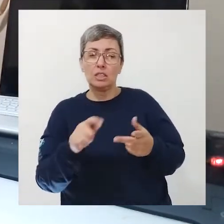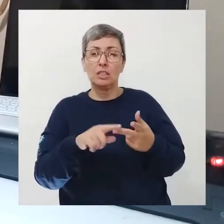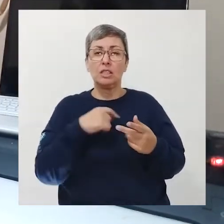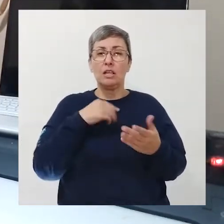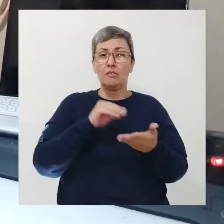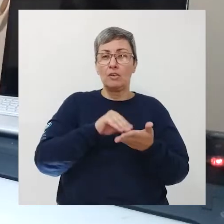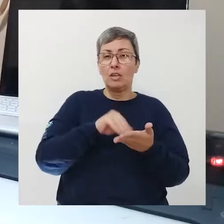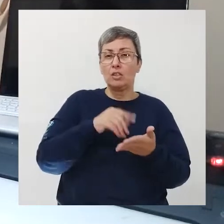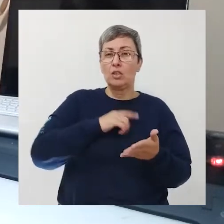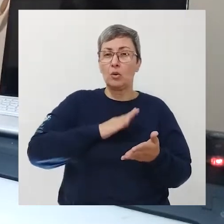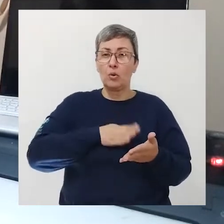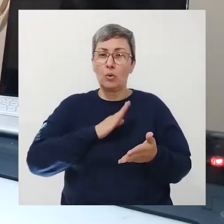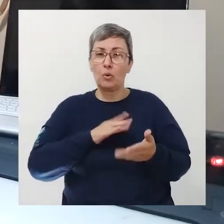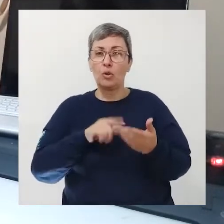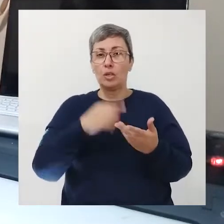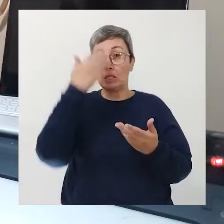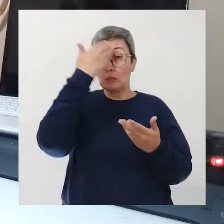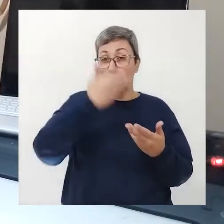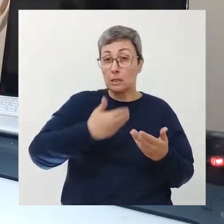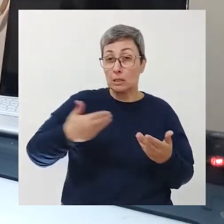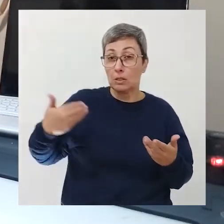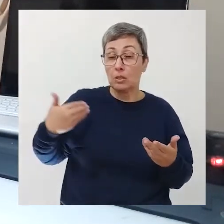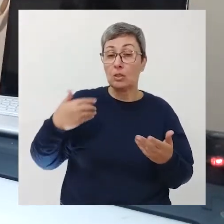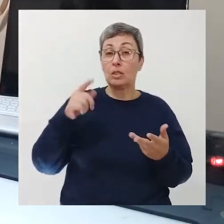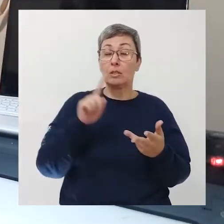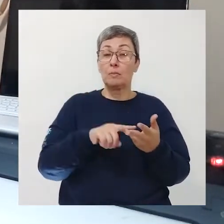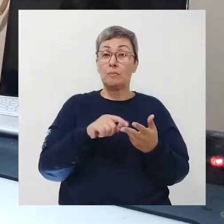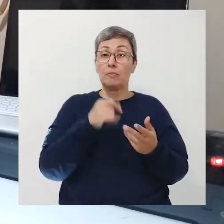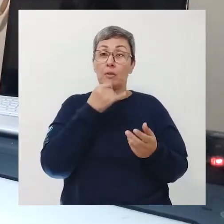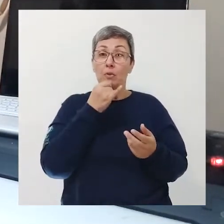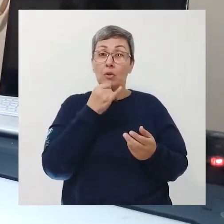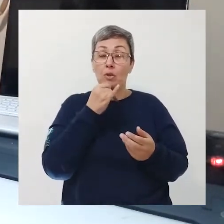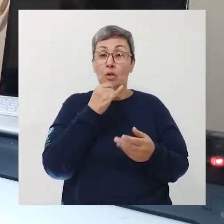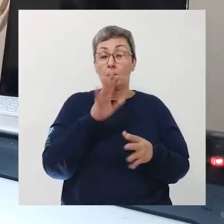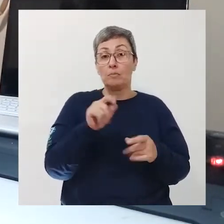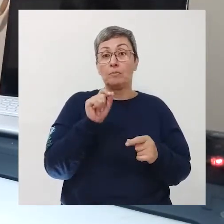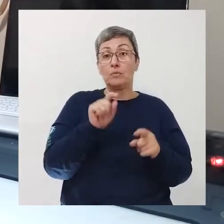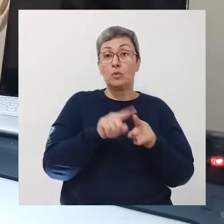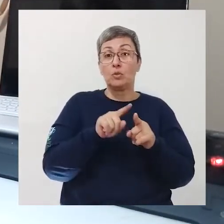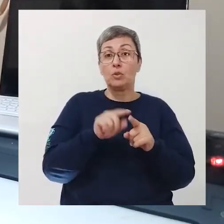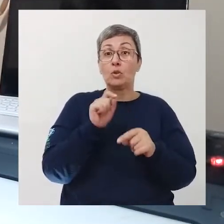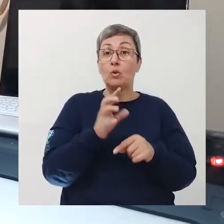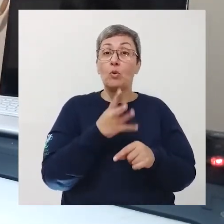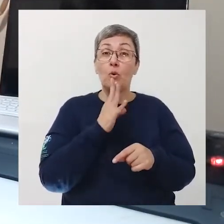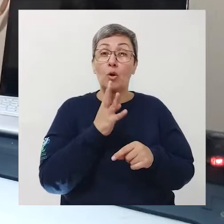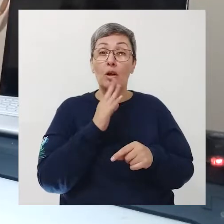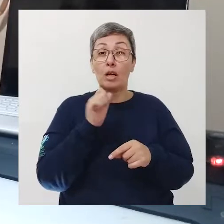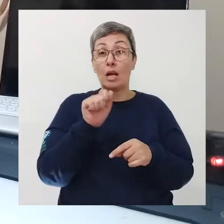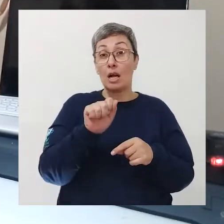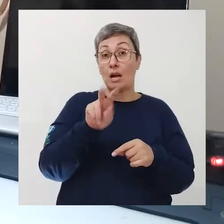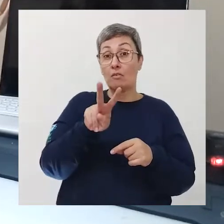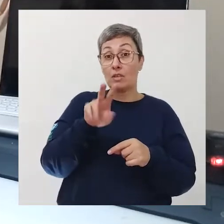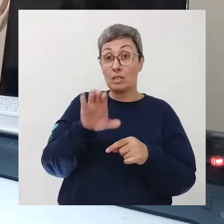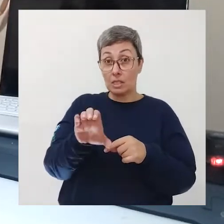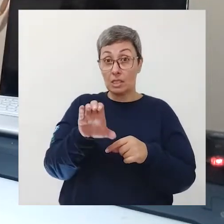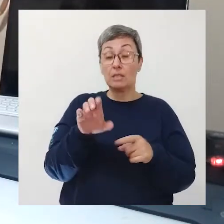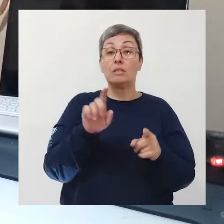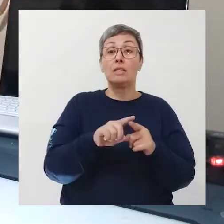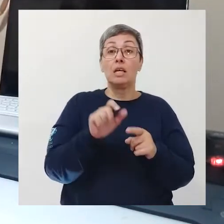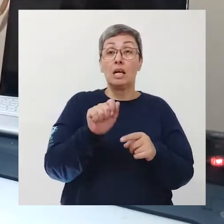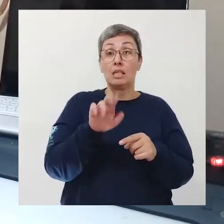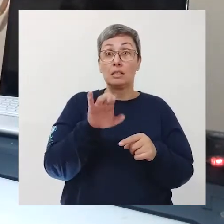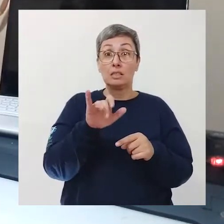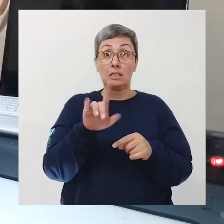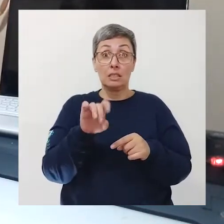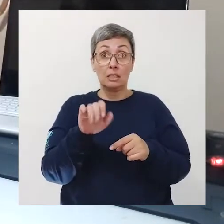cardíaca derrames né o popular popular não né o conhecido AVC que é o acidente